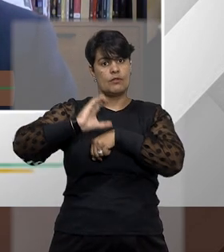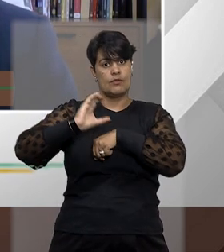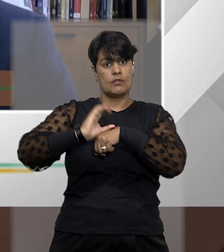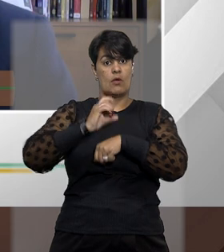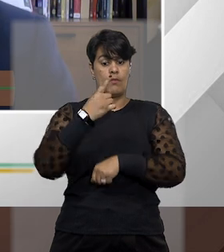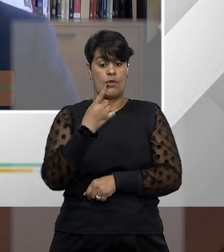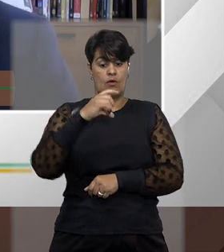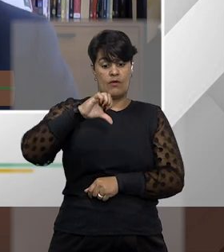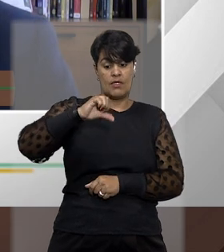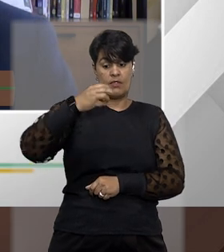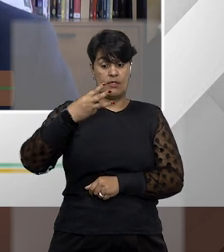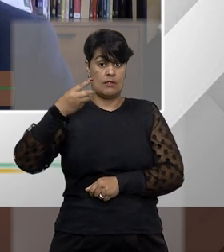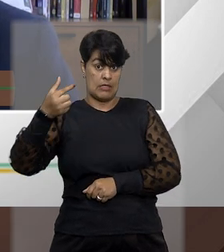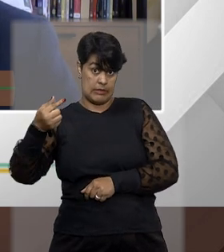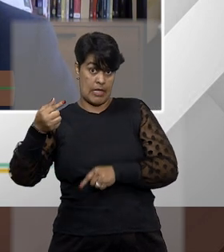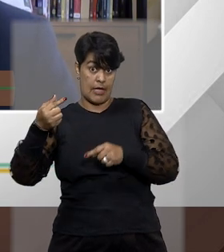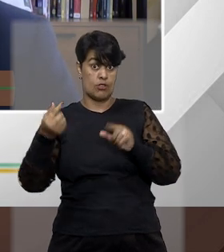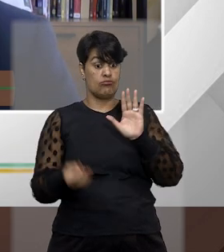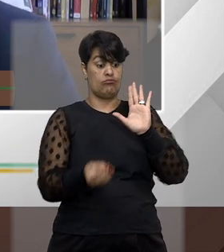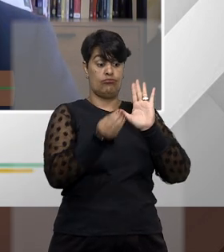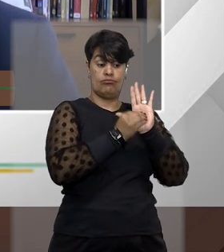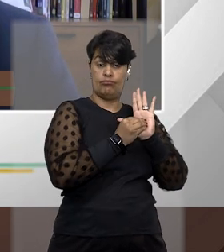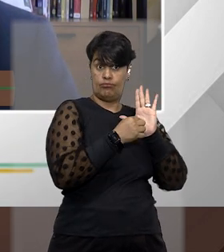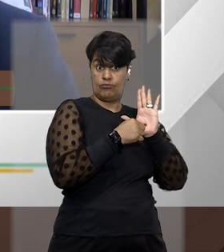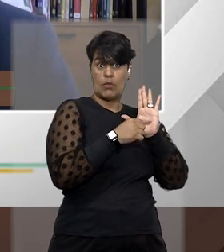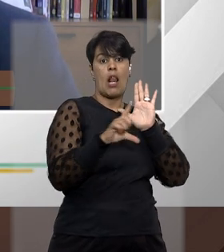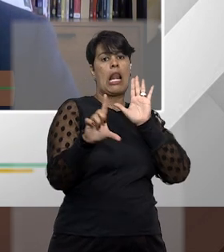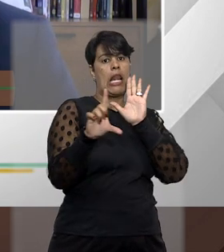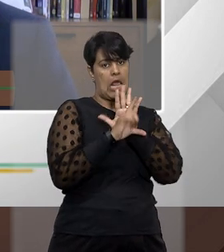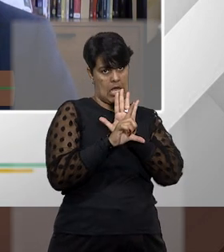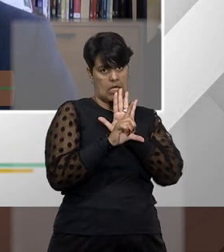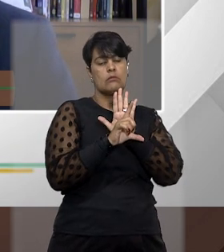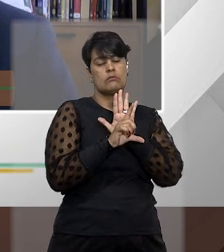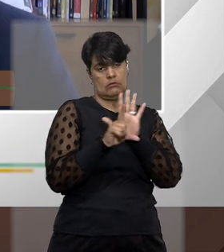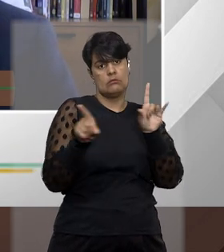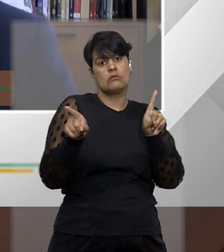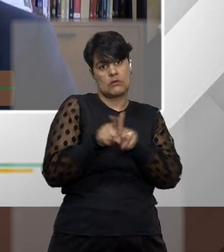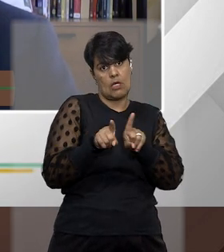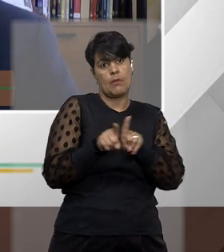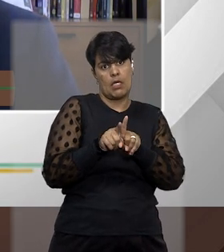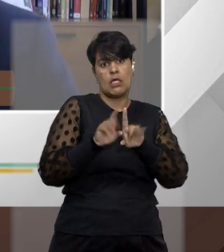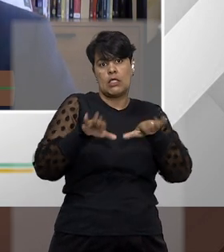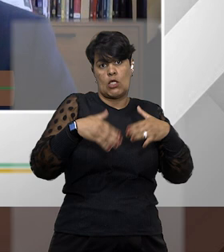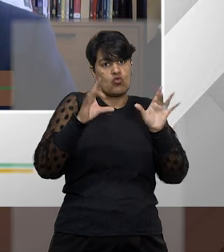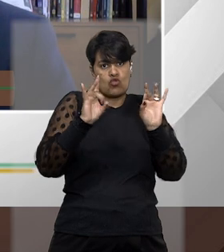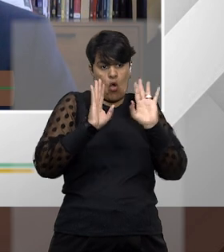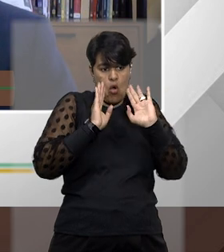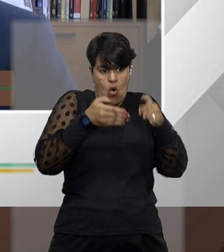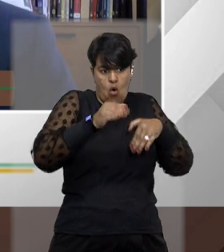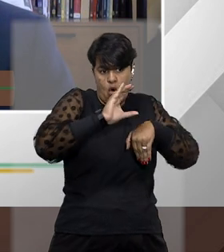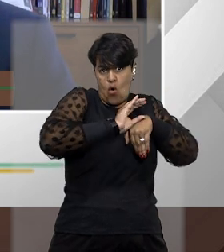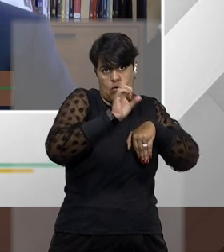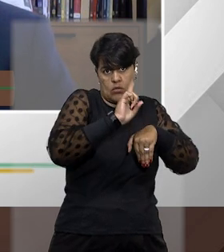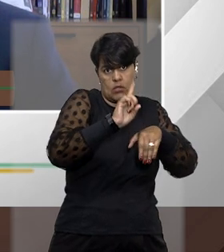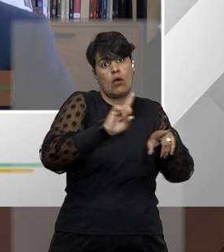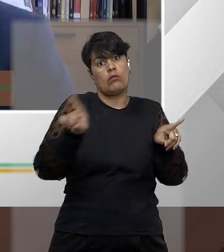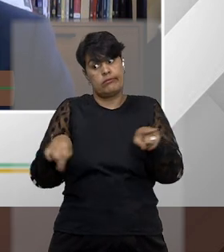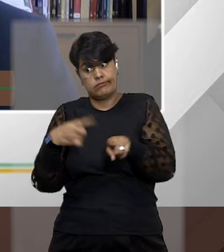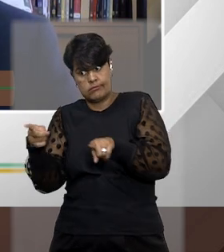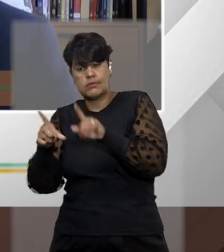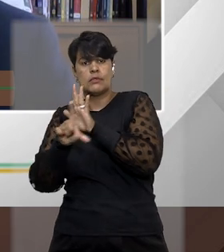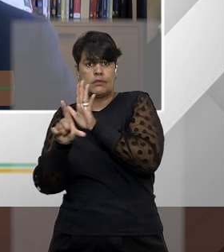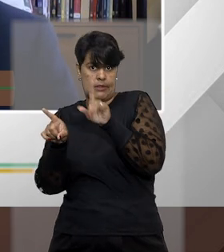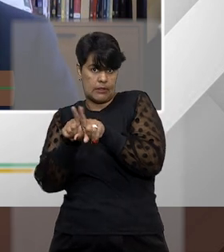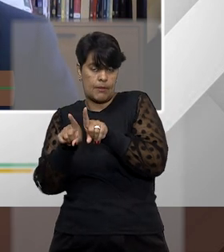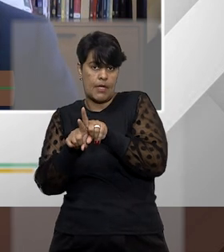1937, ele passou a ser previsto em lei infraconstitucional, portanto, não estava mais previsto expressamente na Constituição